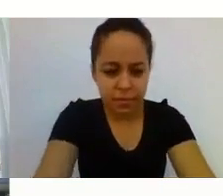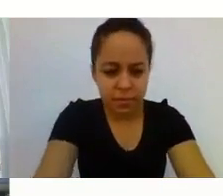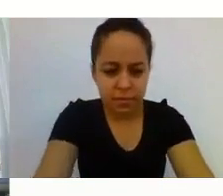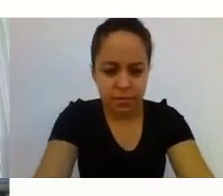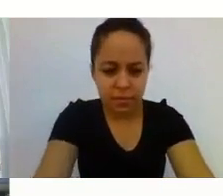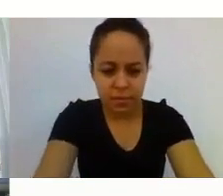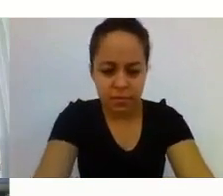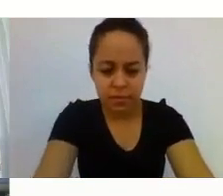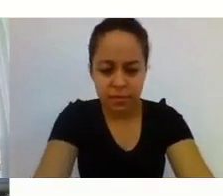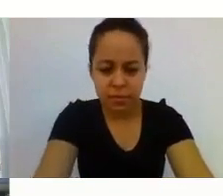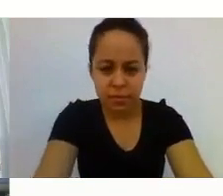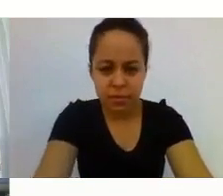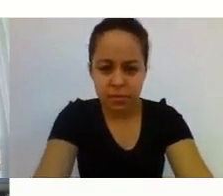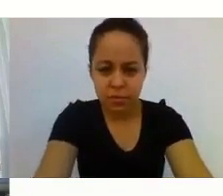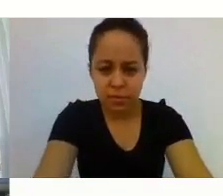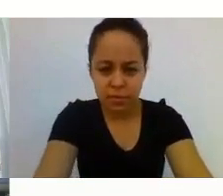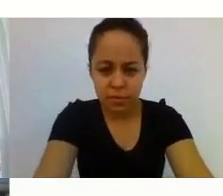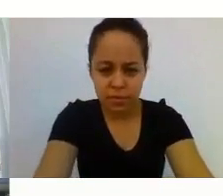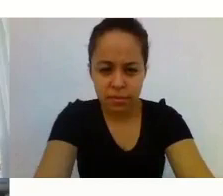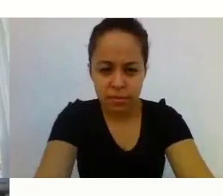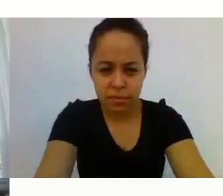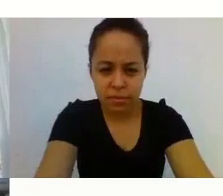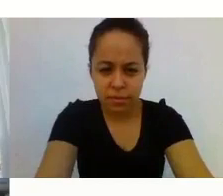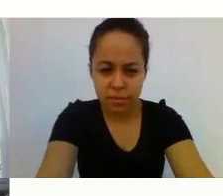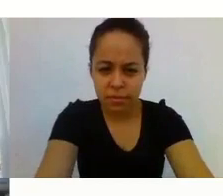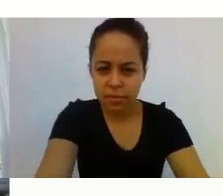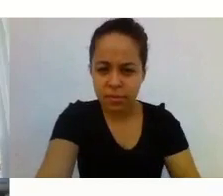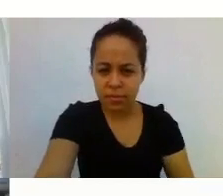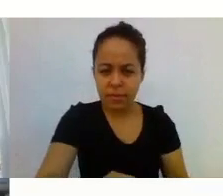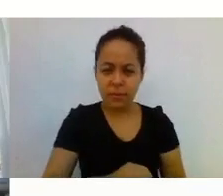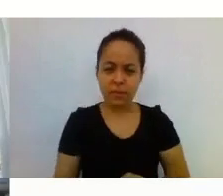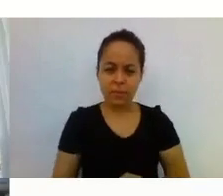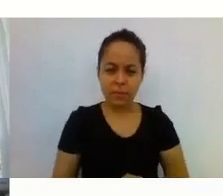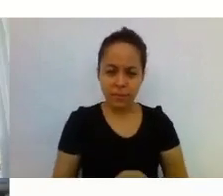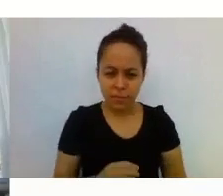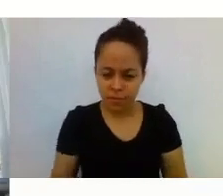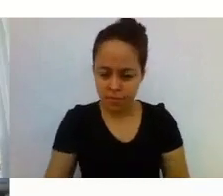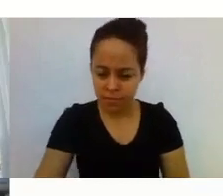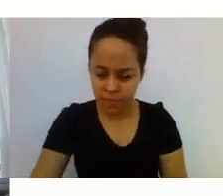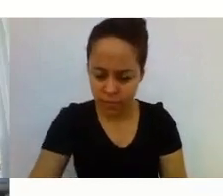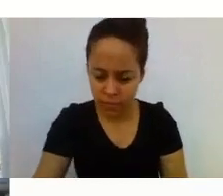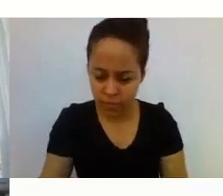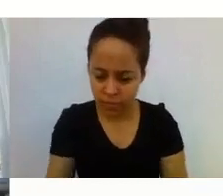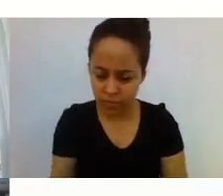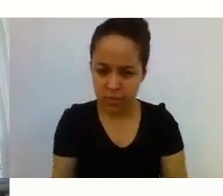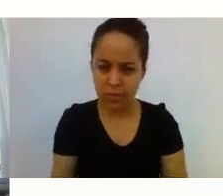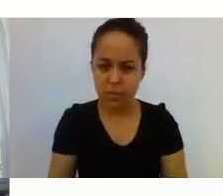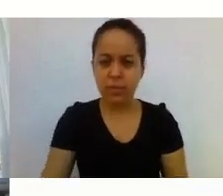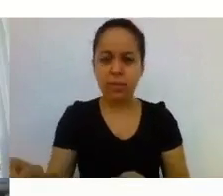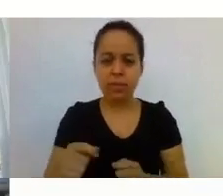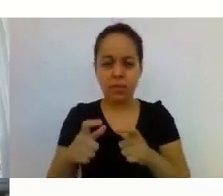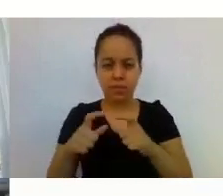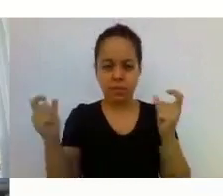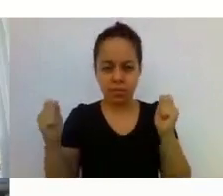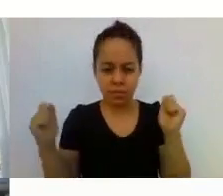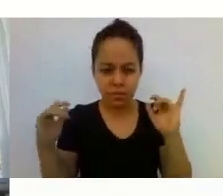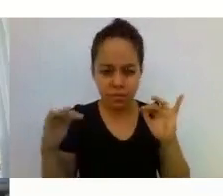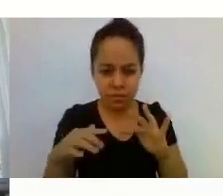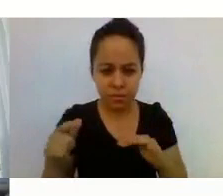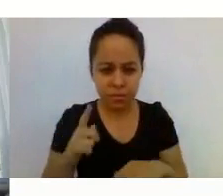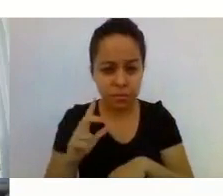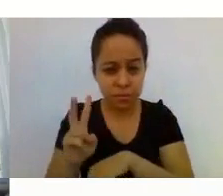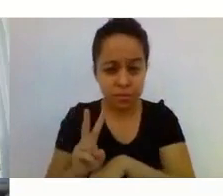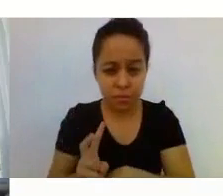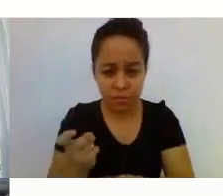Código 010 Público Externo Ampla Concorrência 14 vagas